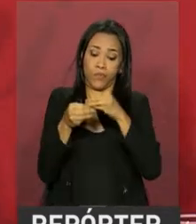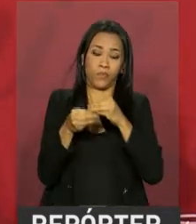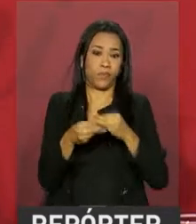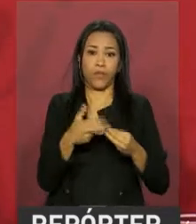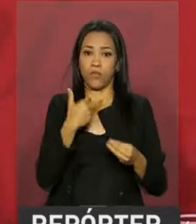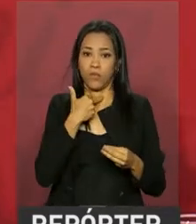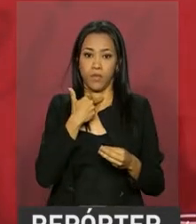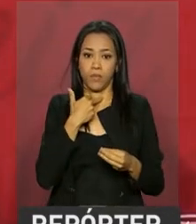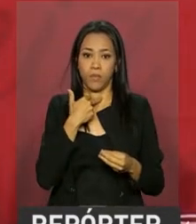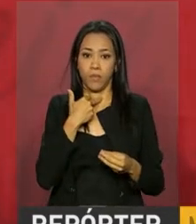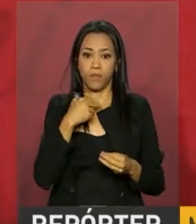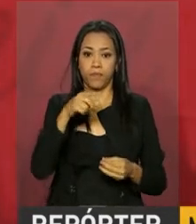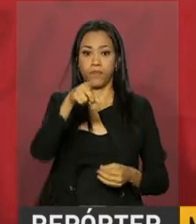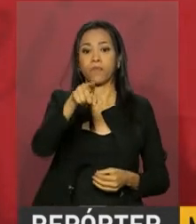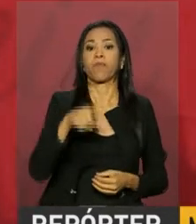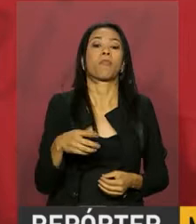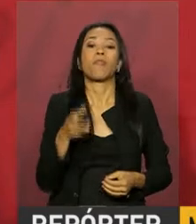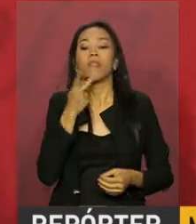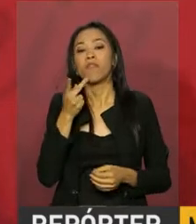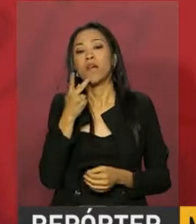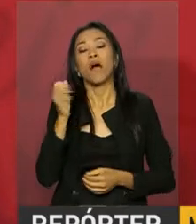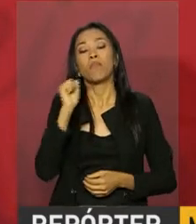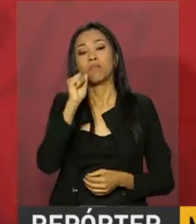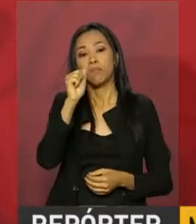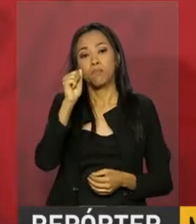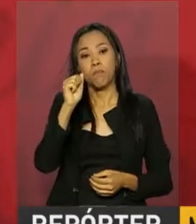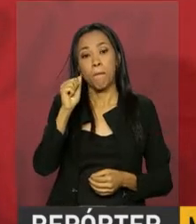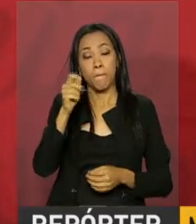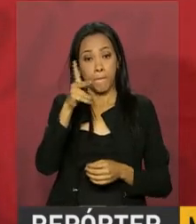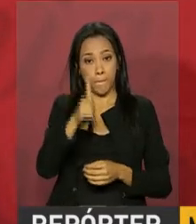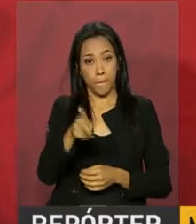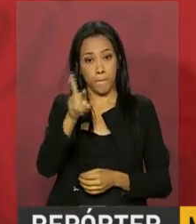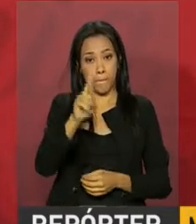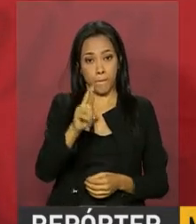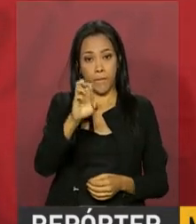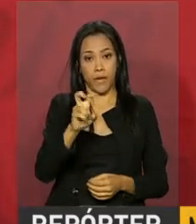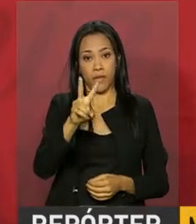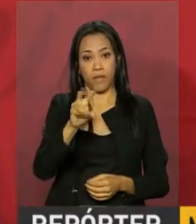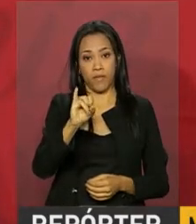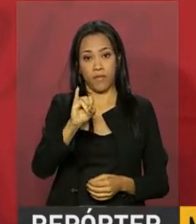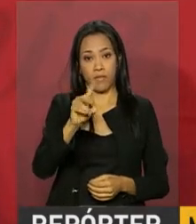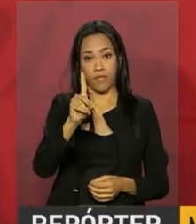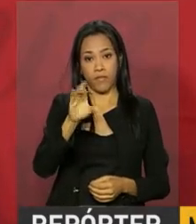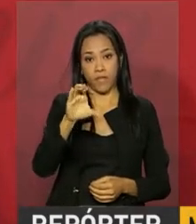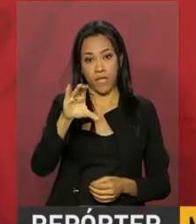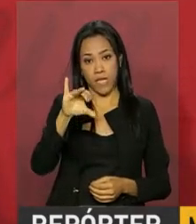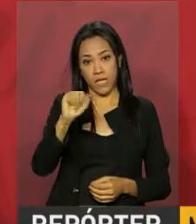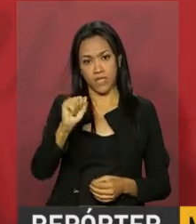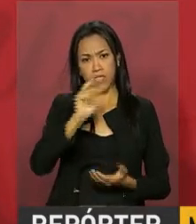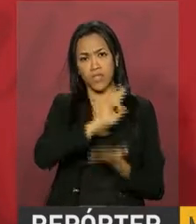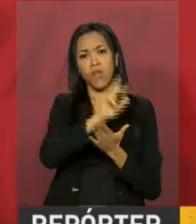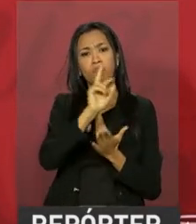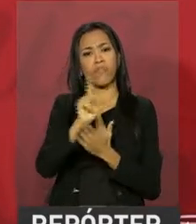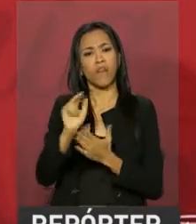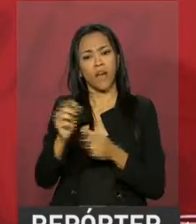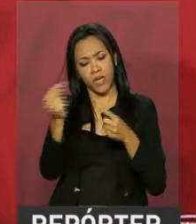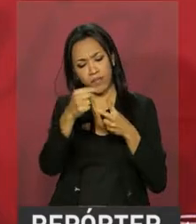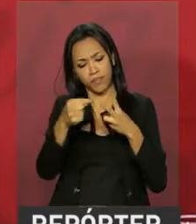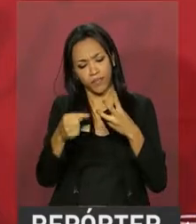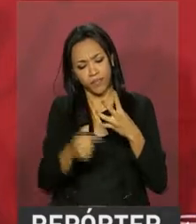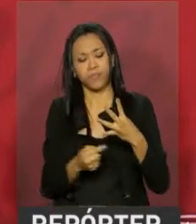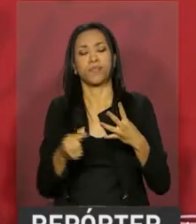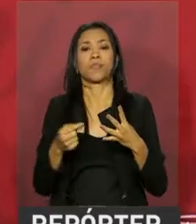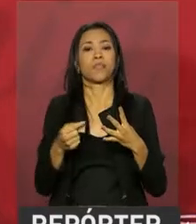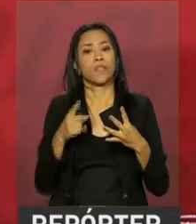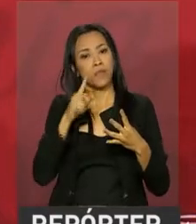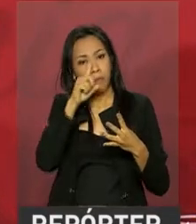Previdência é muito mais que a aposentadoria, é um conjunto de riscos que a Previdência cobra. Então,